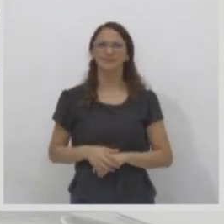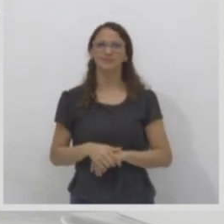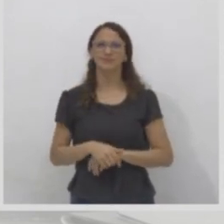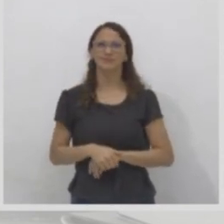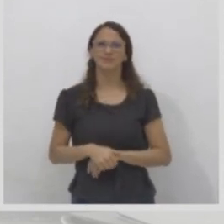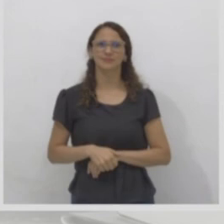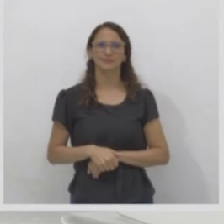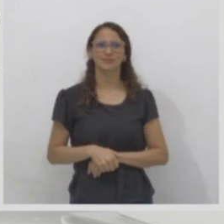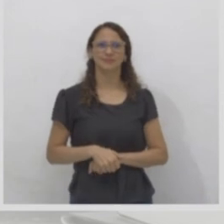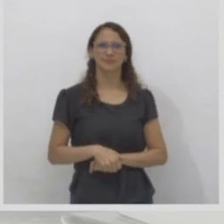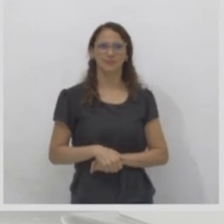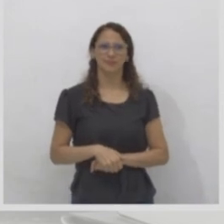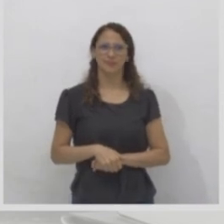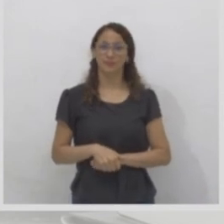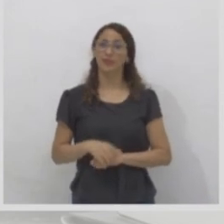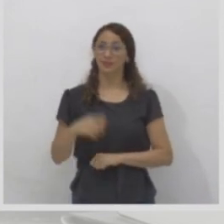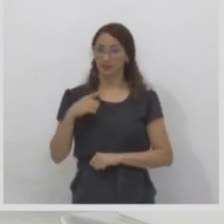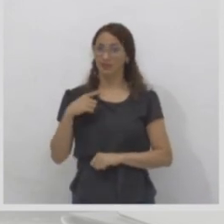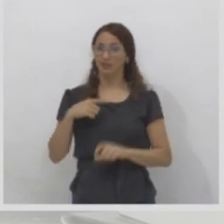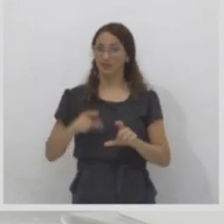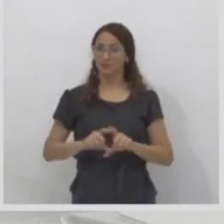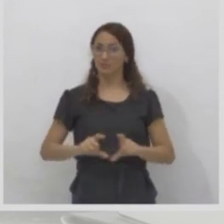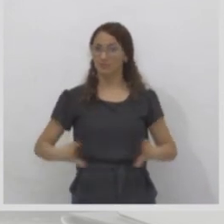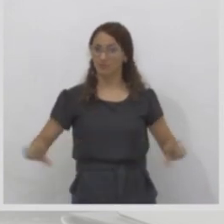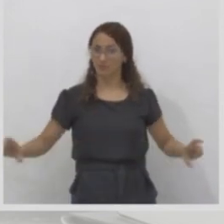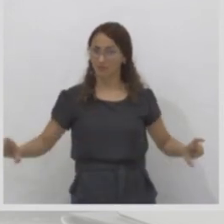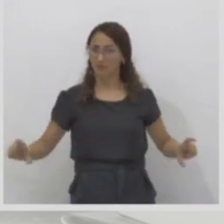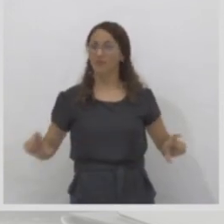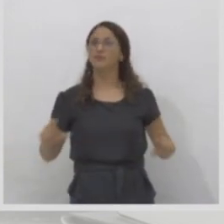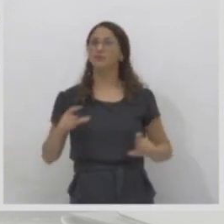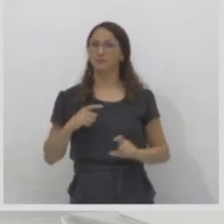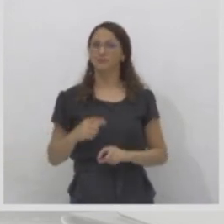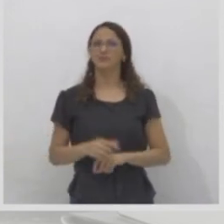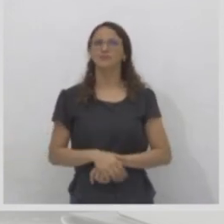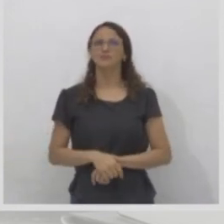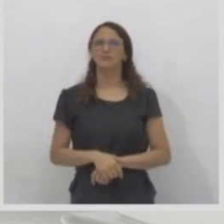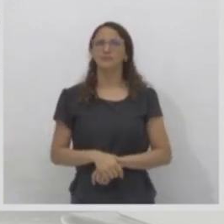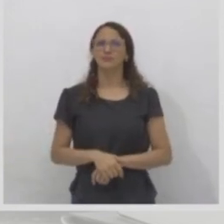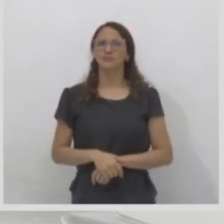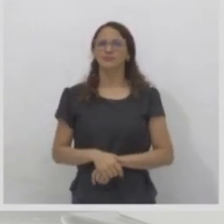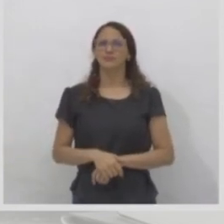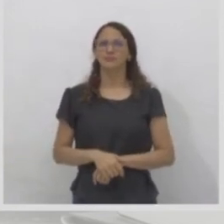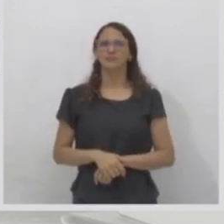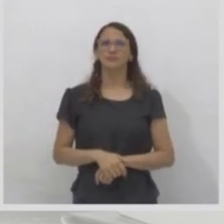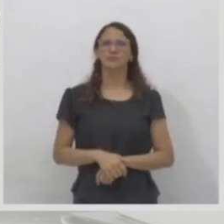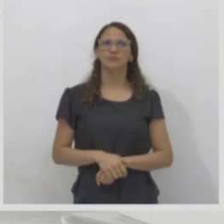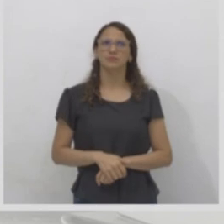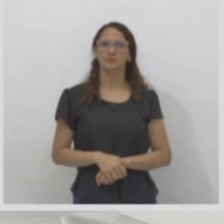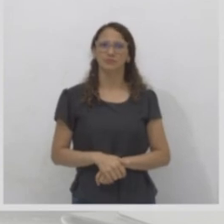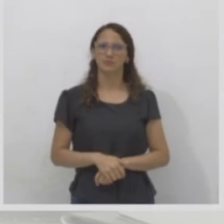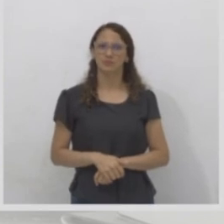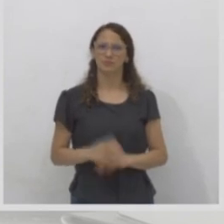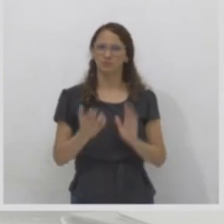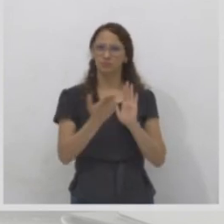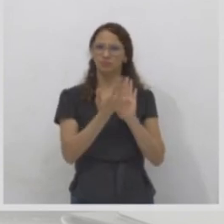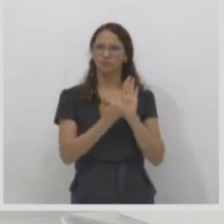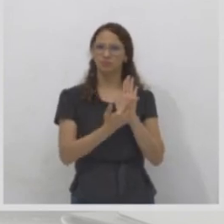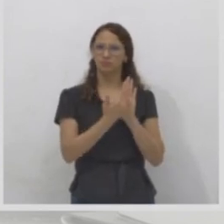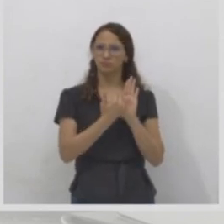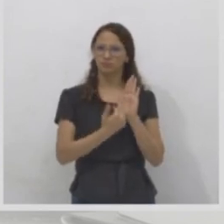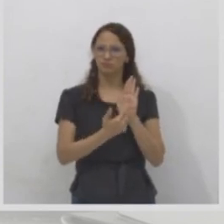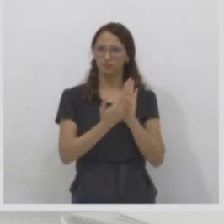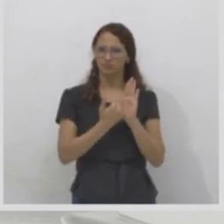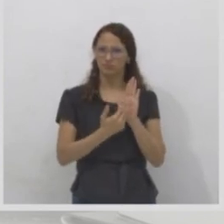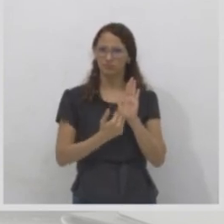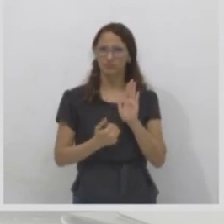Eu coloquei exercícios para vocês lá. Aí vocês têm o quê? Uma charge do cartunista Latuf,